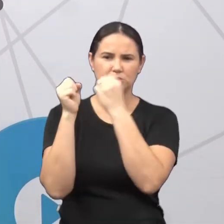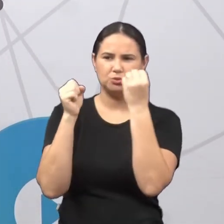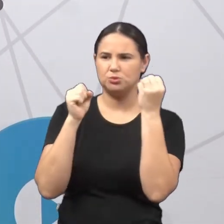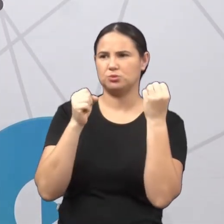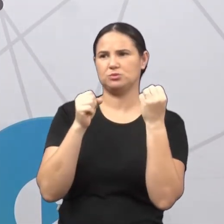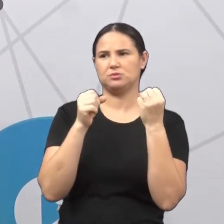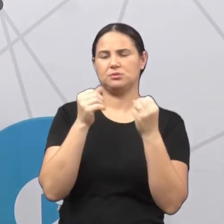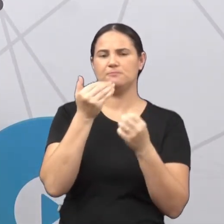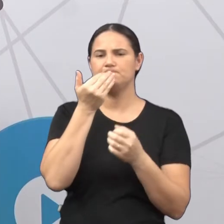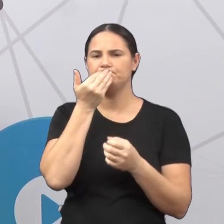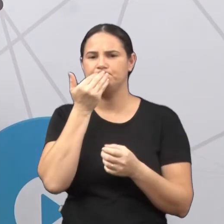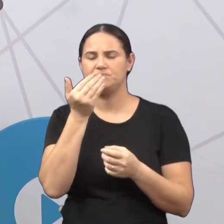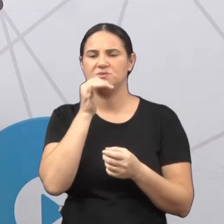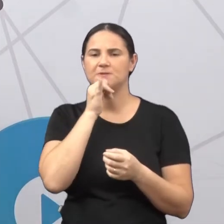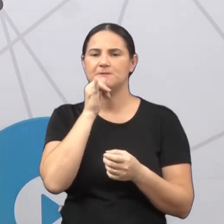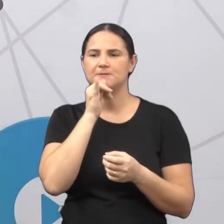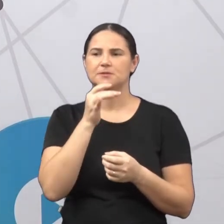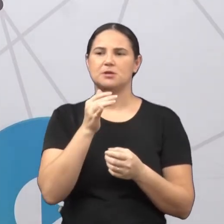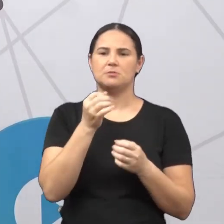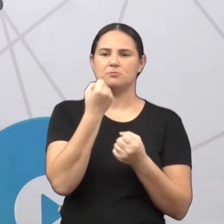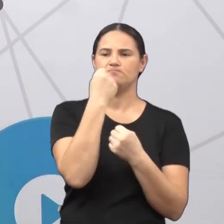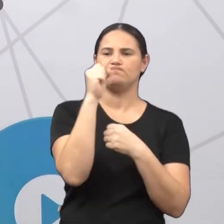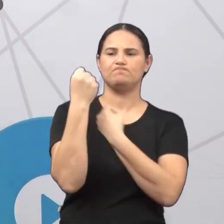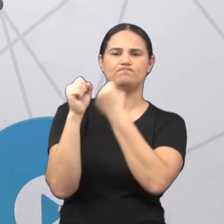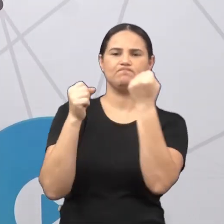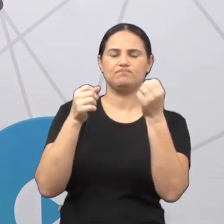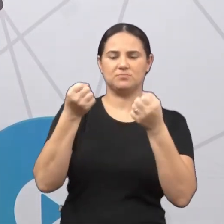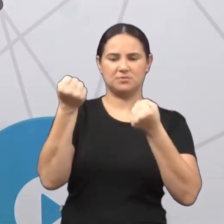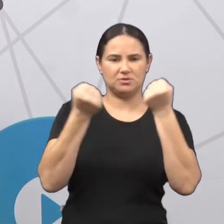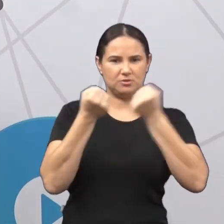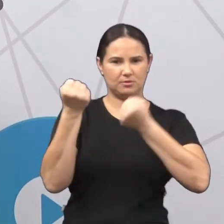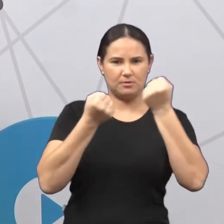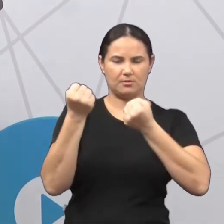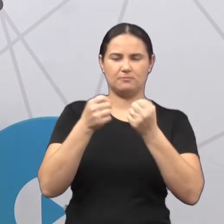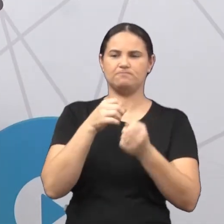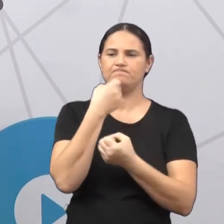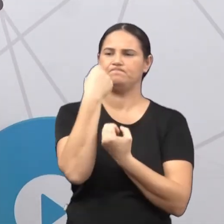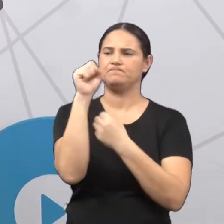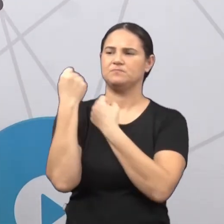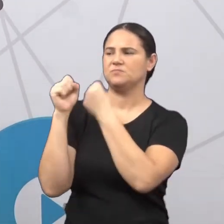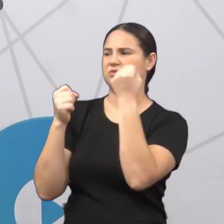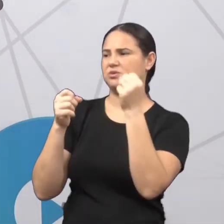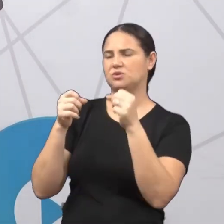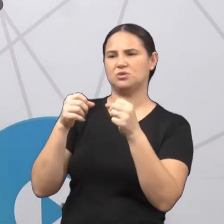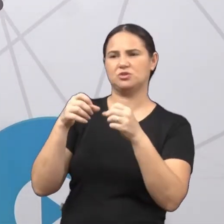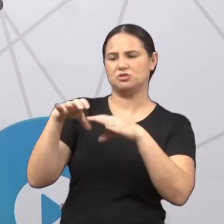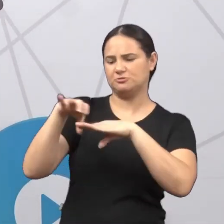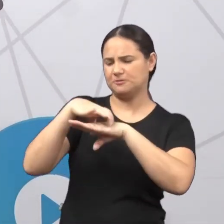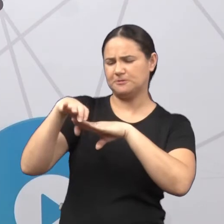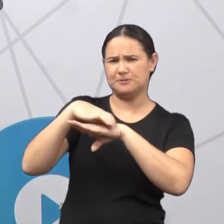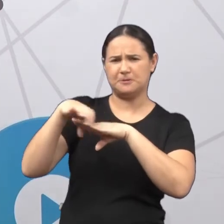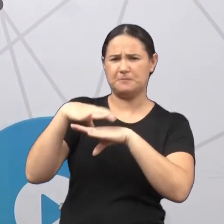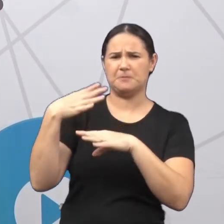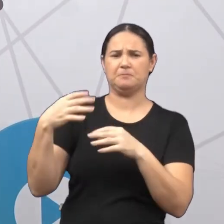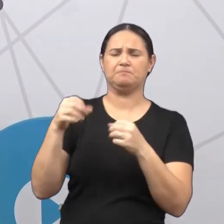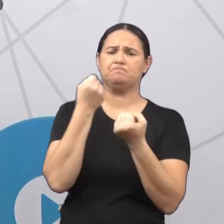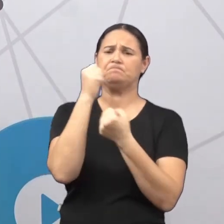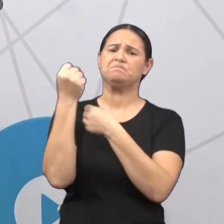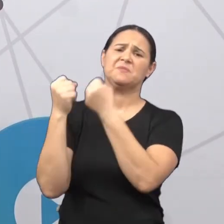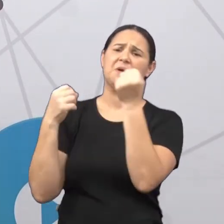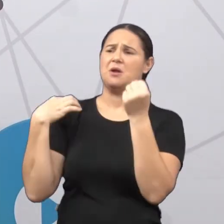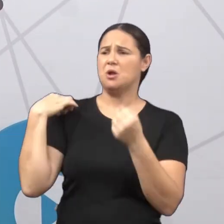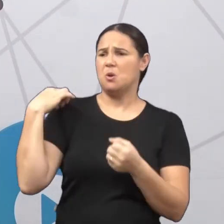Existe fábrica de carros. Existe fábrica de sapato. fábrica de roupa, fábrica de vários tipos